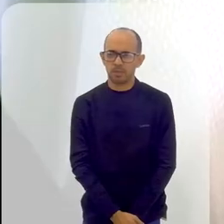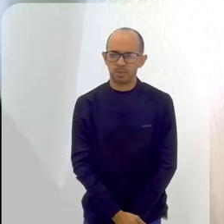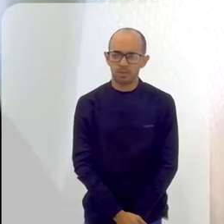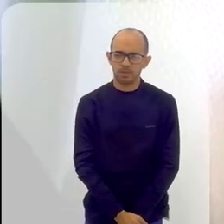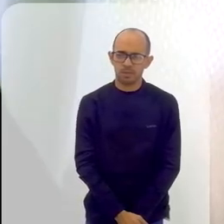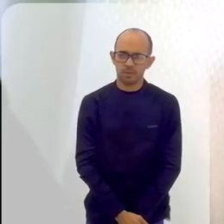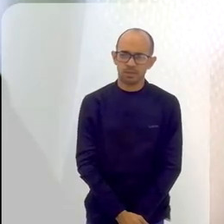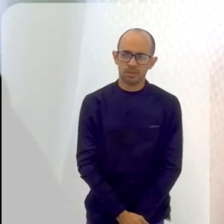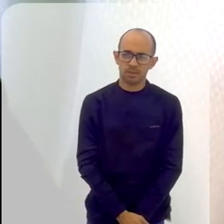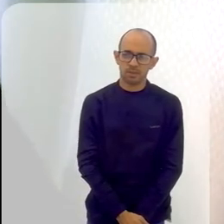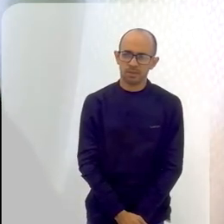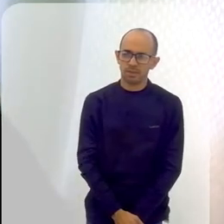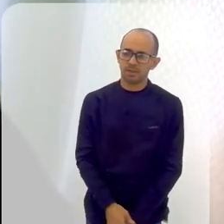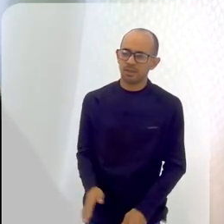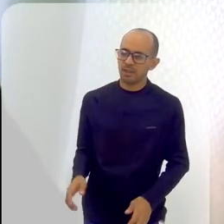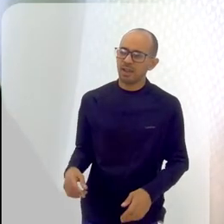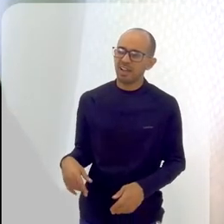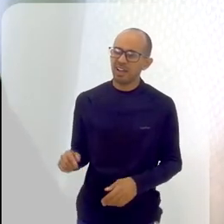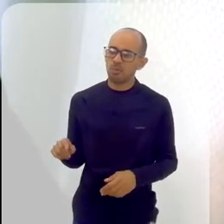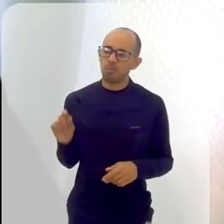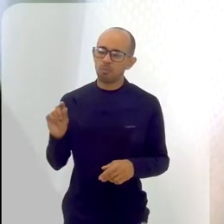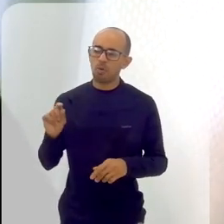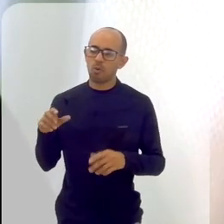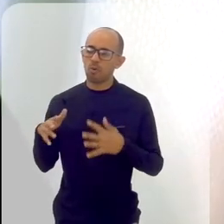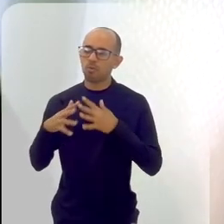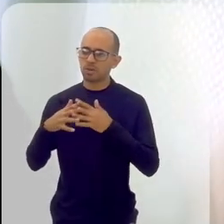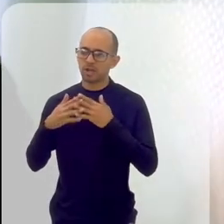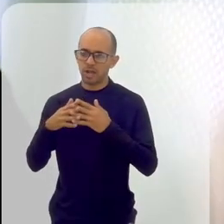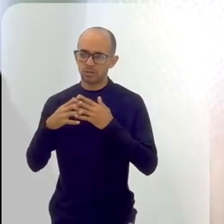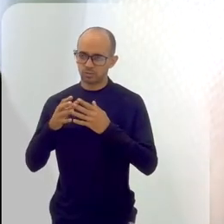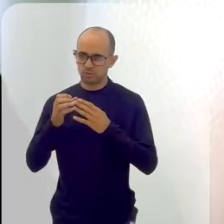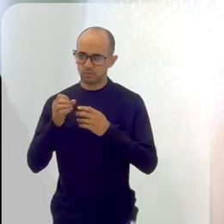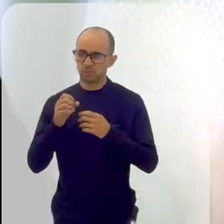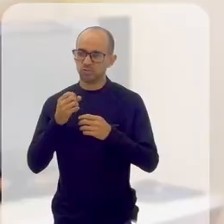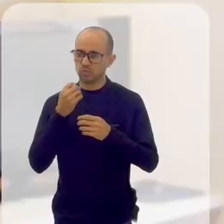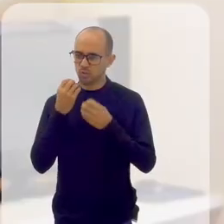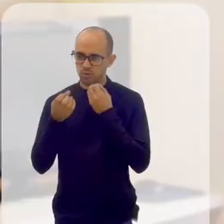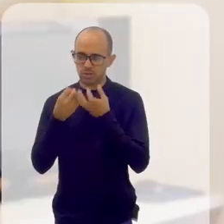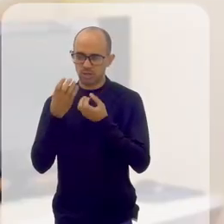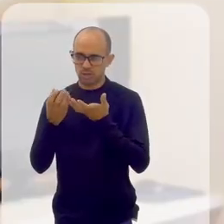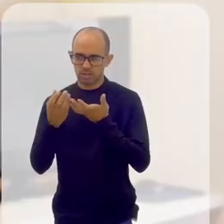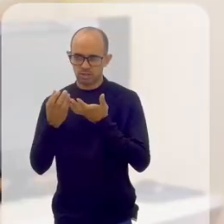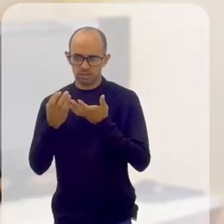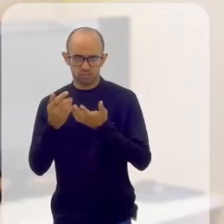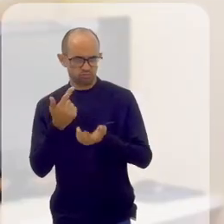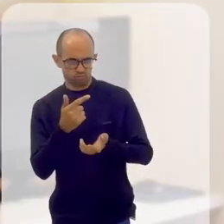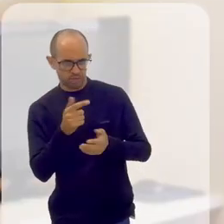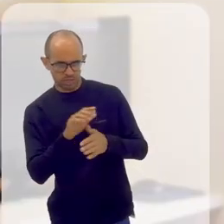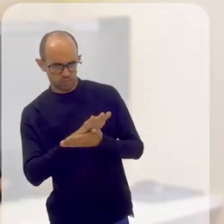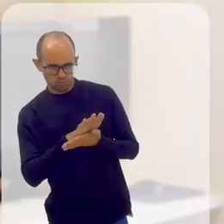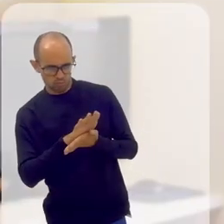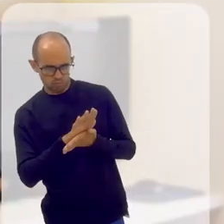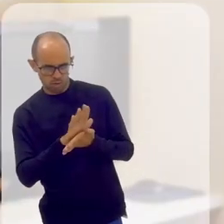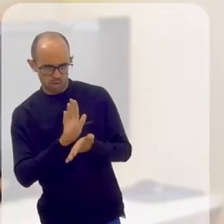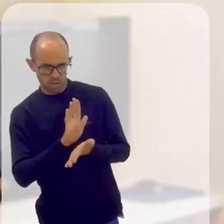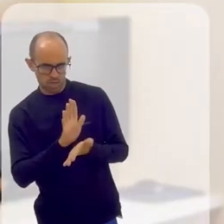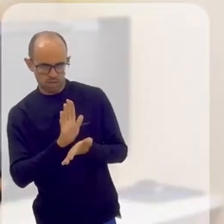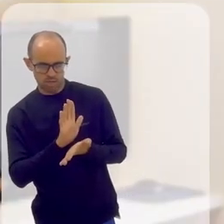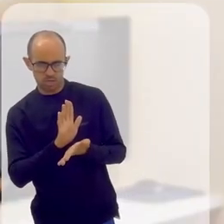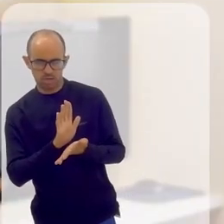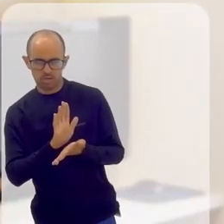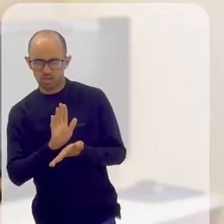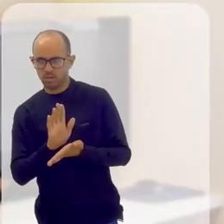É um pouco difícil contar as histórias de lá, eu confesso. Tem alguma que você lembre que você queira falar?